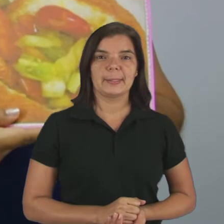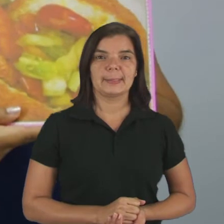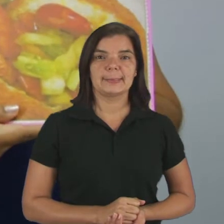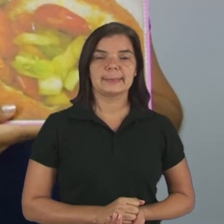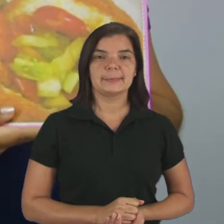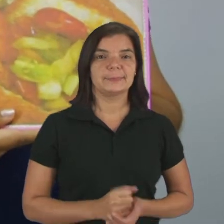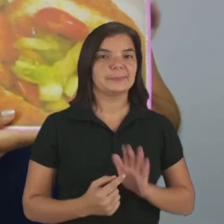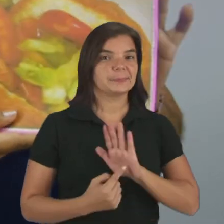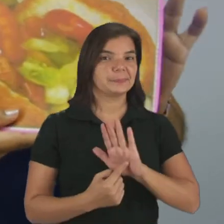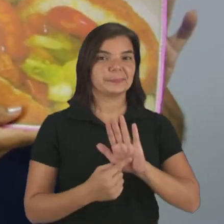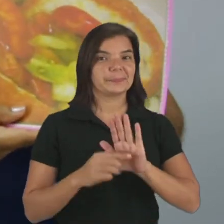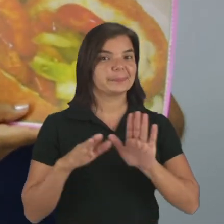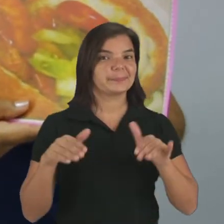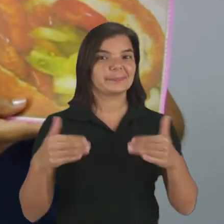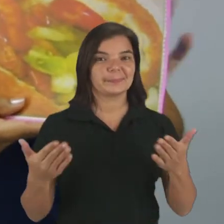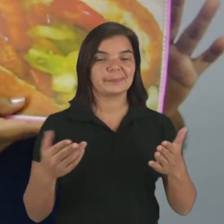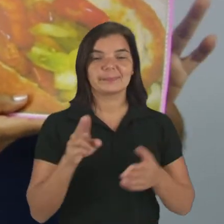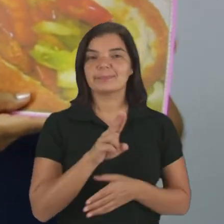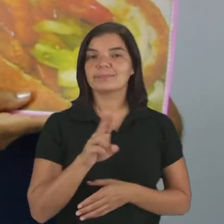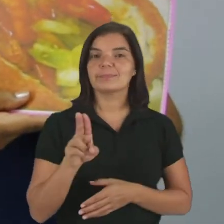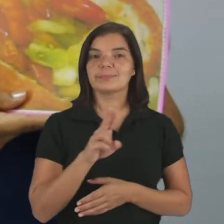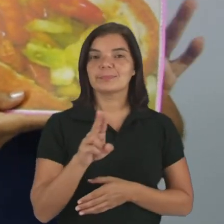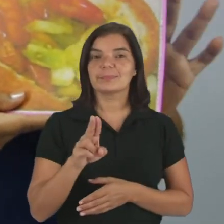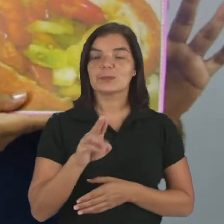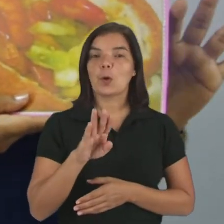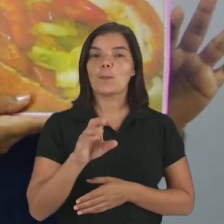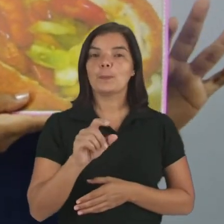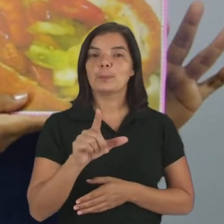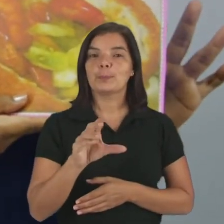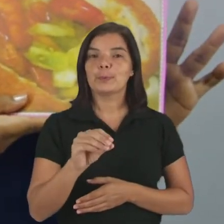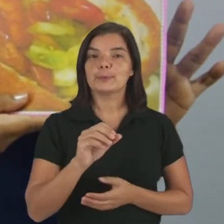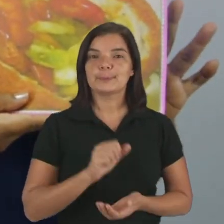Este, quem lembra do nome deste bolinho?